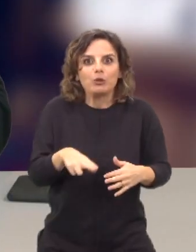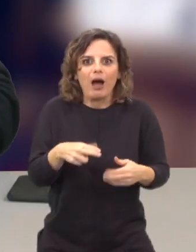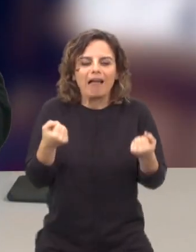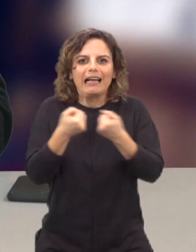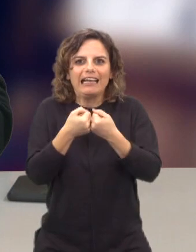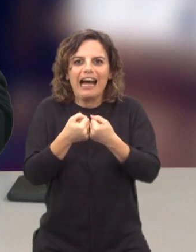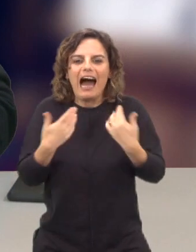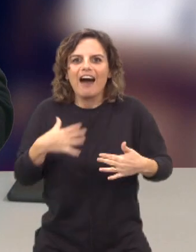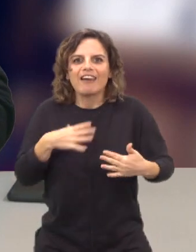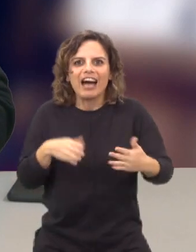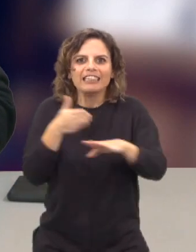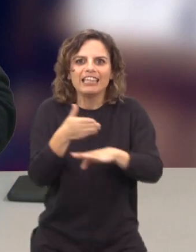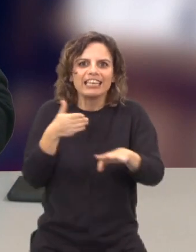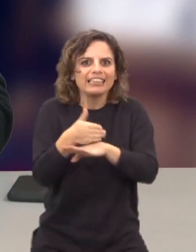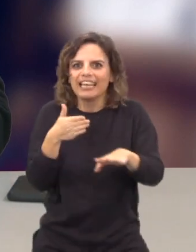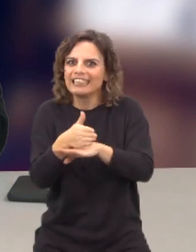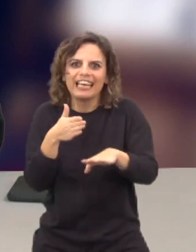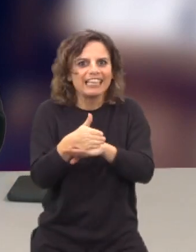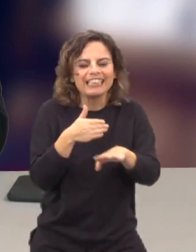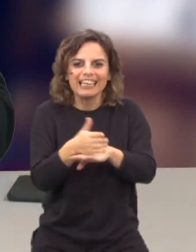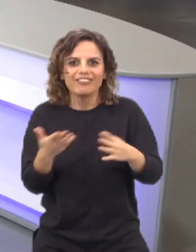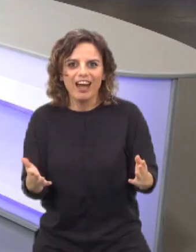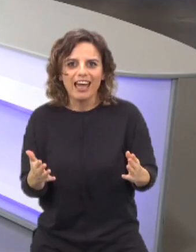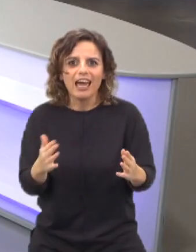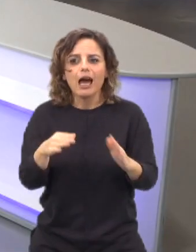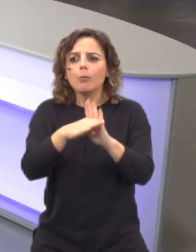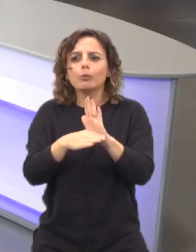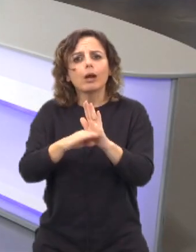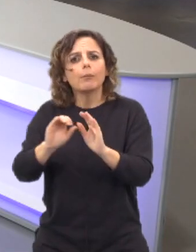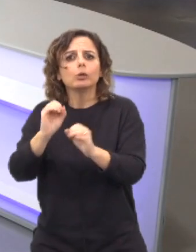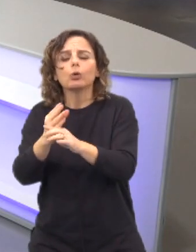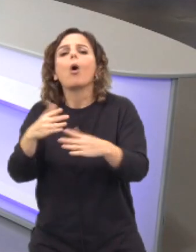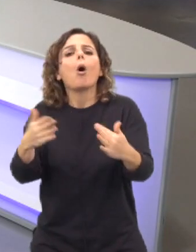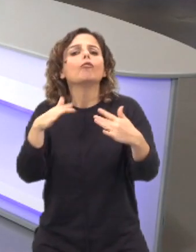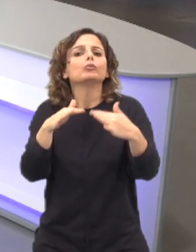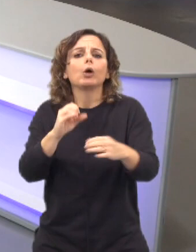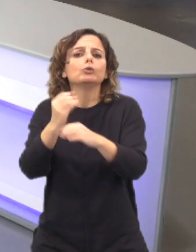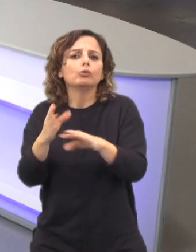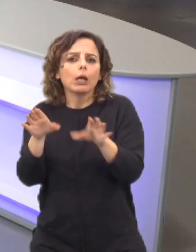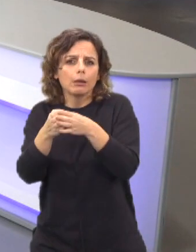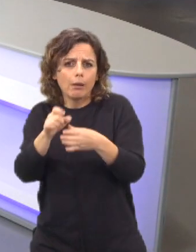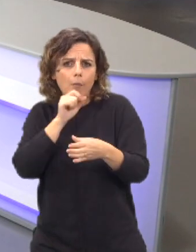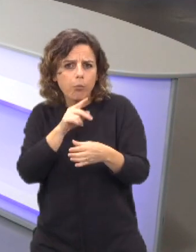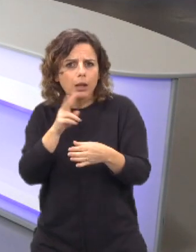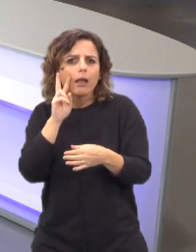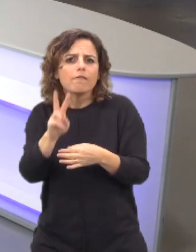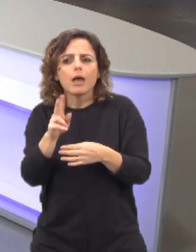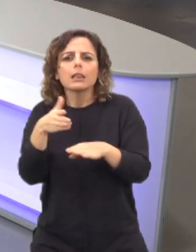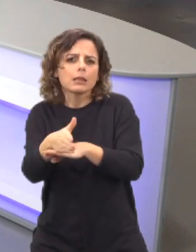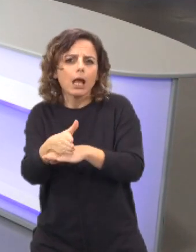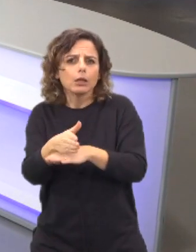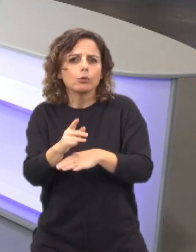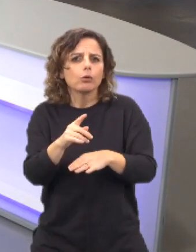portuguesa que haja mais a ideia tem que se ver em direto a partir do primeiro minuto. Mas talvez outro jogo de futebol de outras equipas se possa ver em diferido com